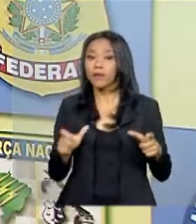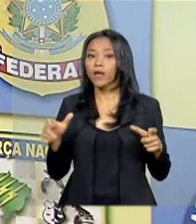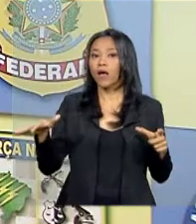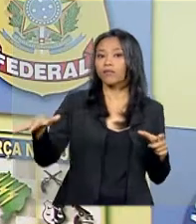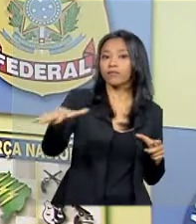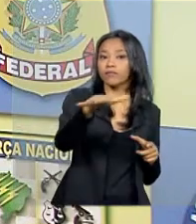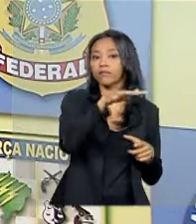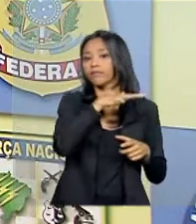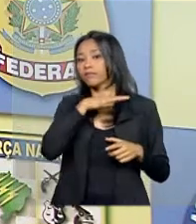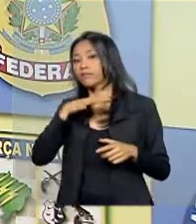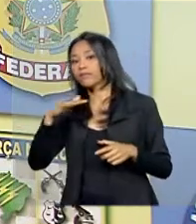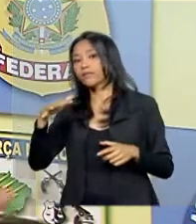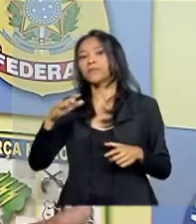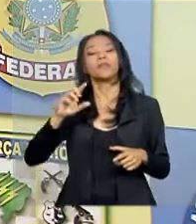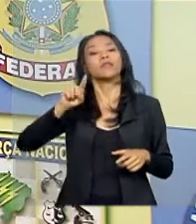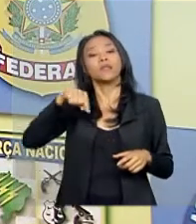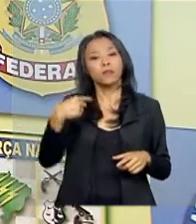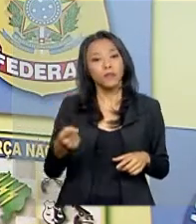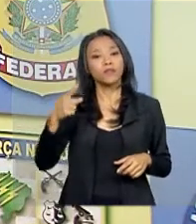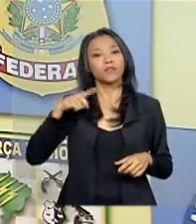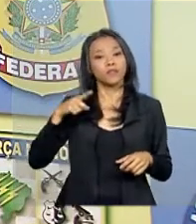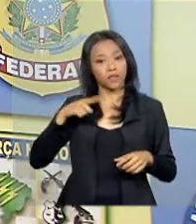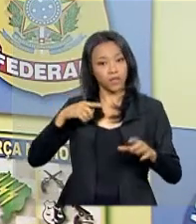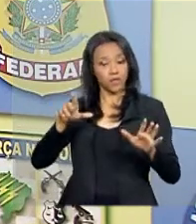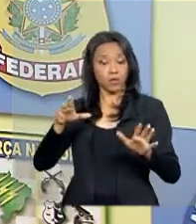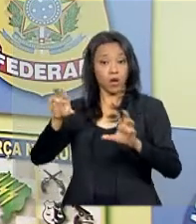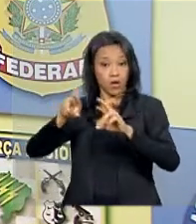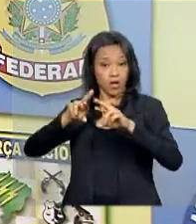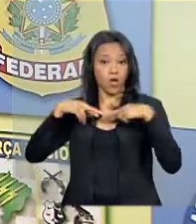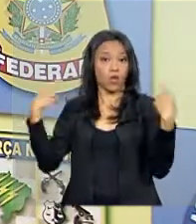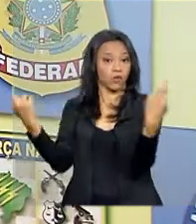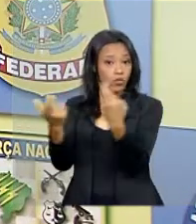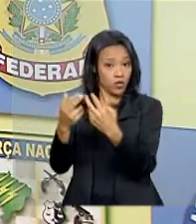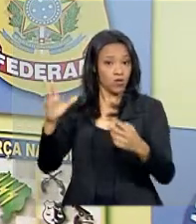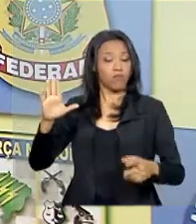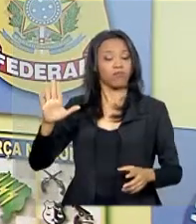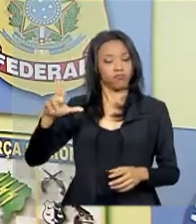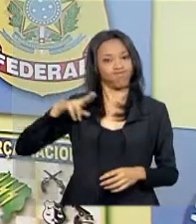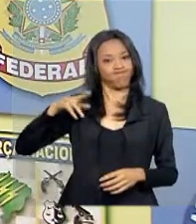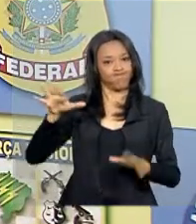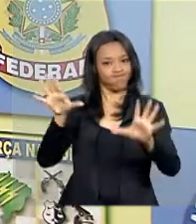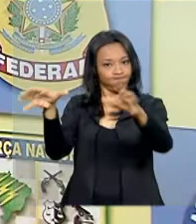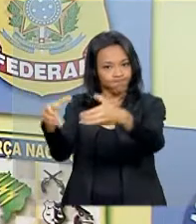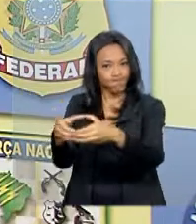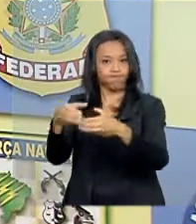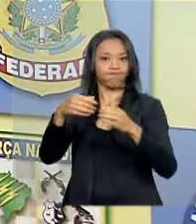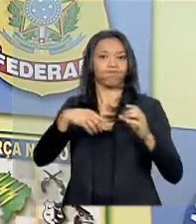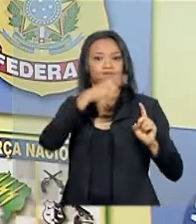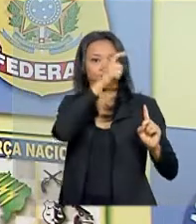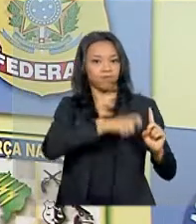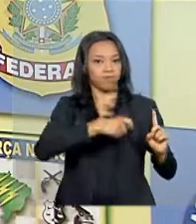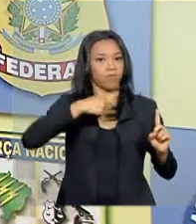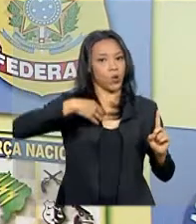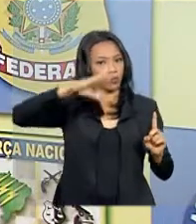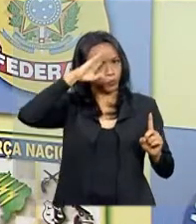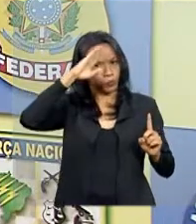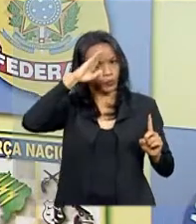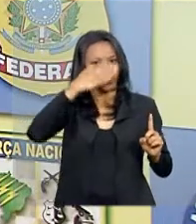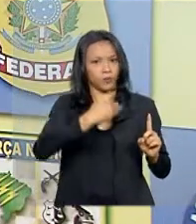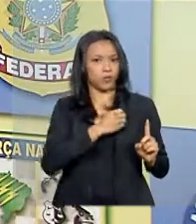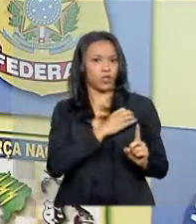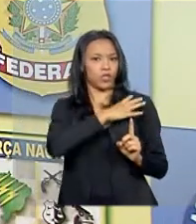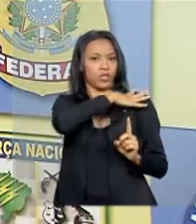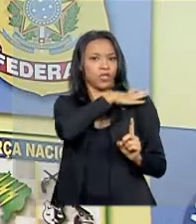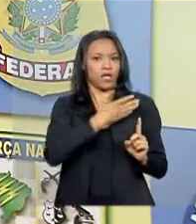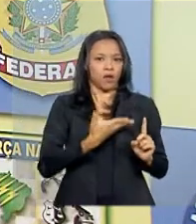presidente Michel Temer, ele vai se reunir a portas fechadas com o general Braga Neto e essa reunião, segundo